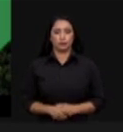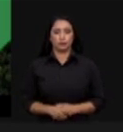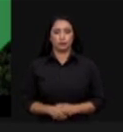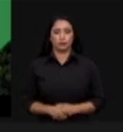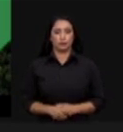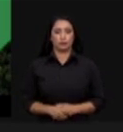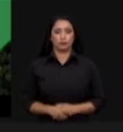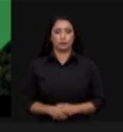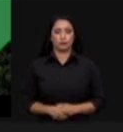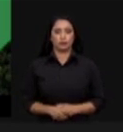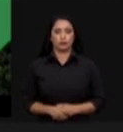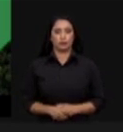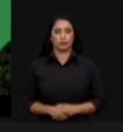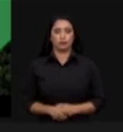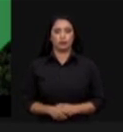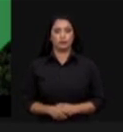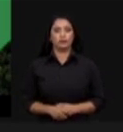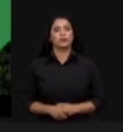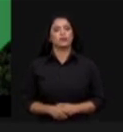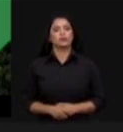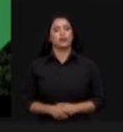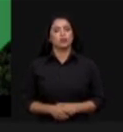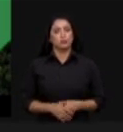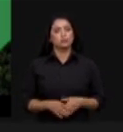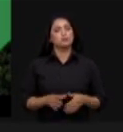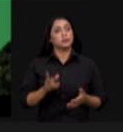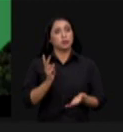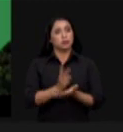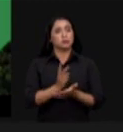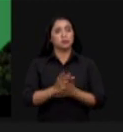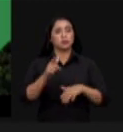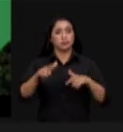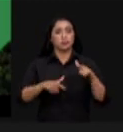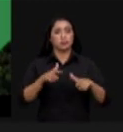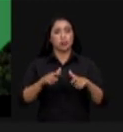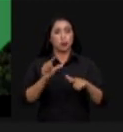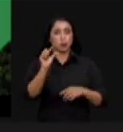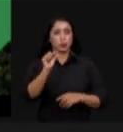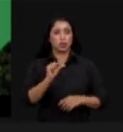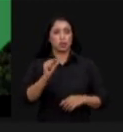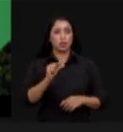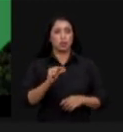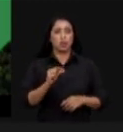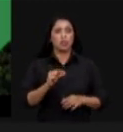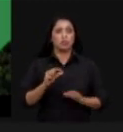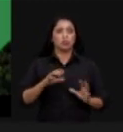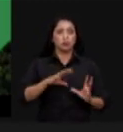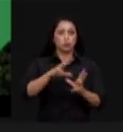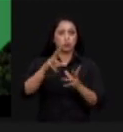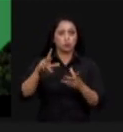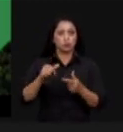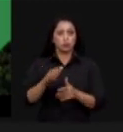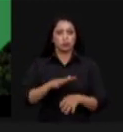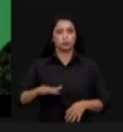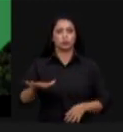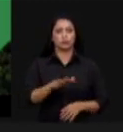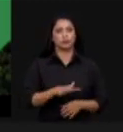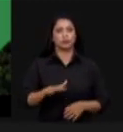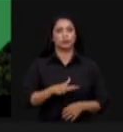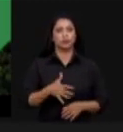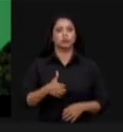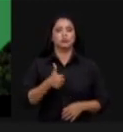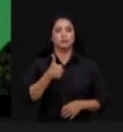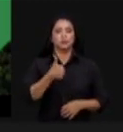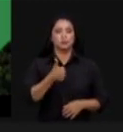mesmo assim a gente participando de forma pequena no mercado global em 2018 nós participamos aí na balança comercial com